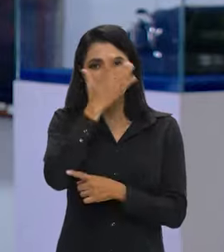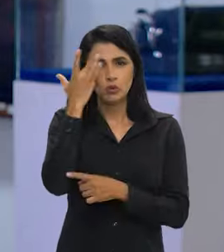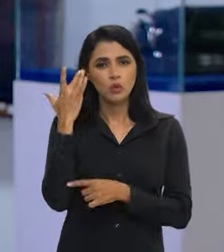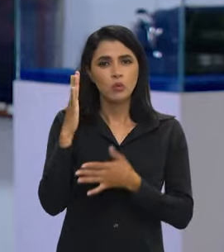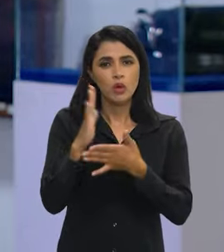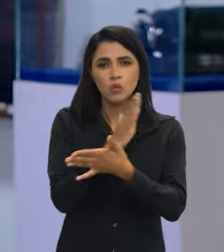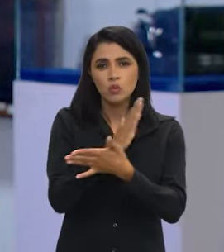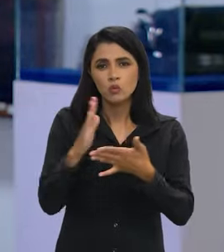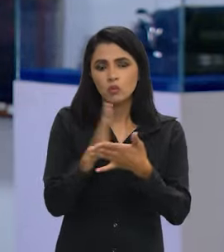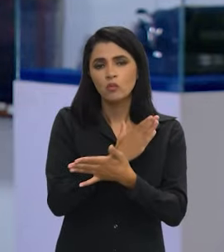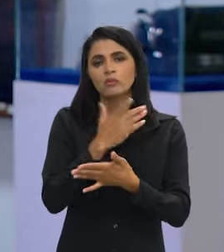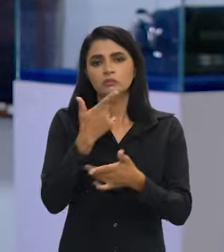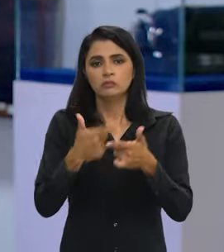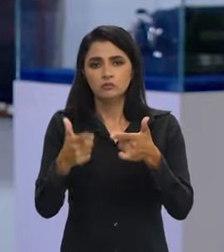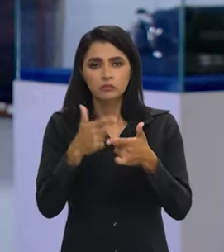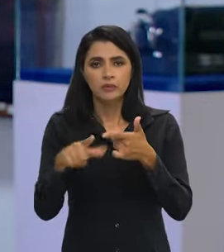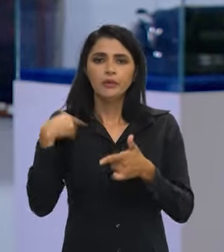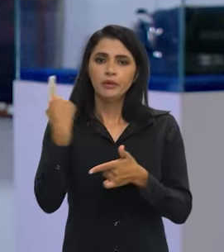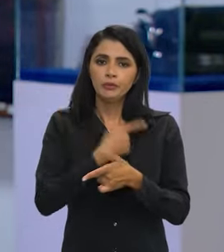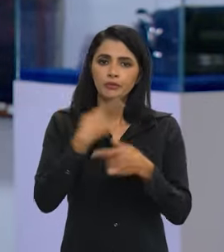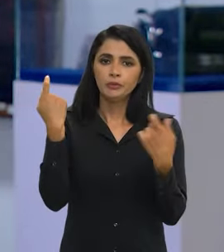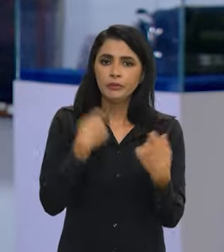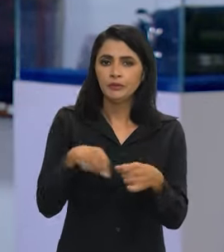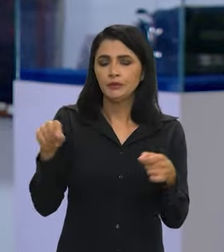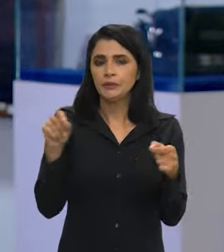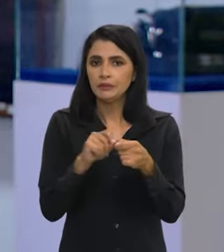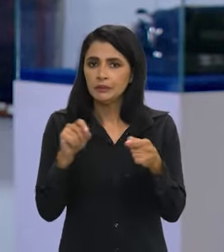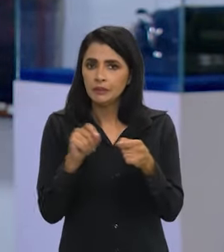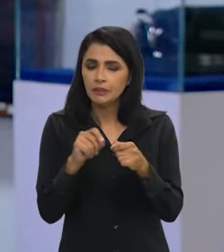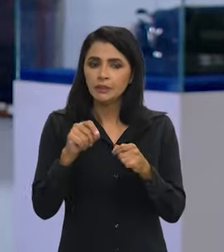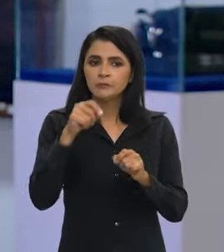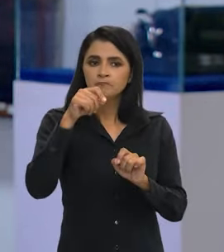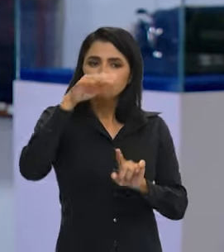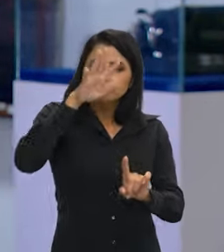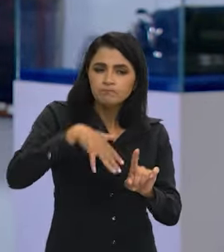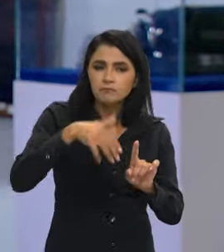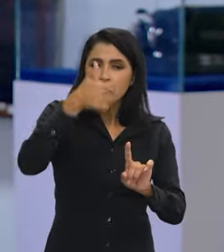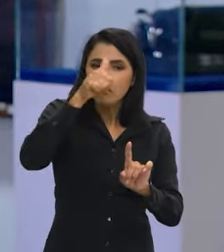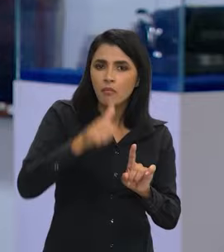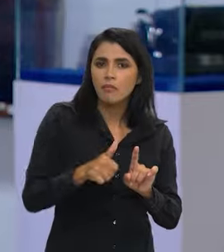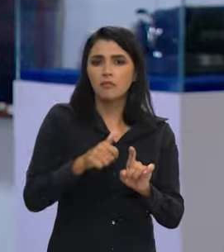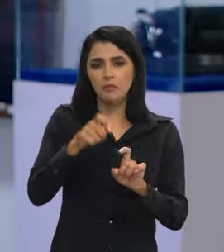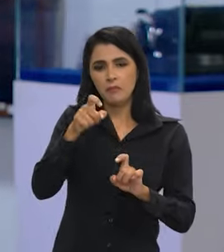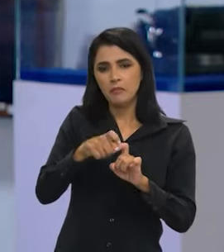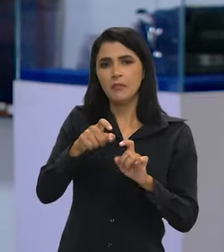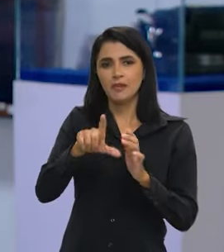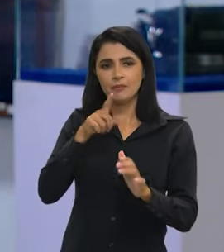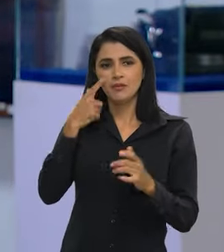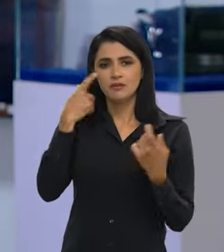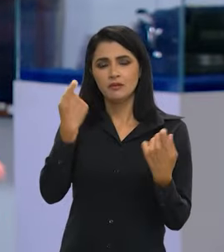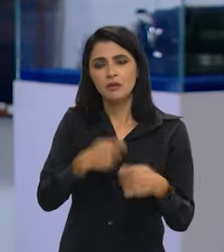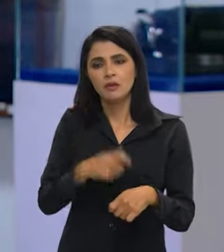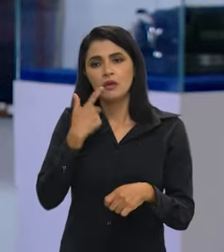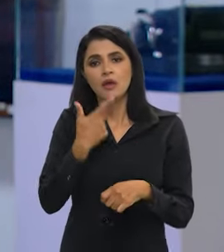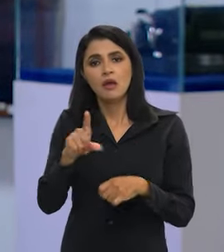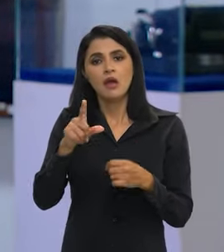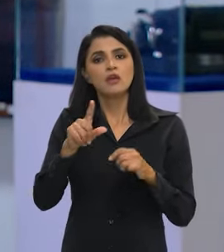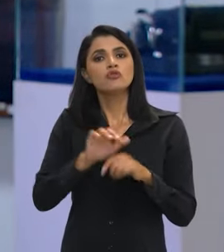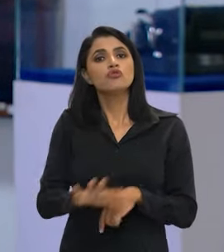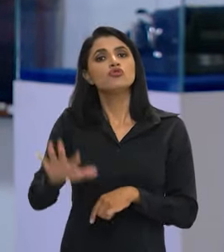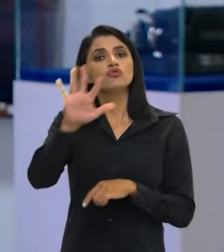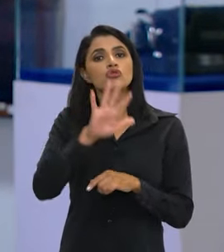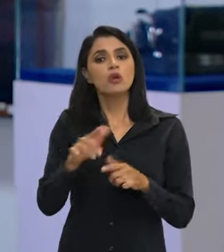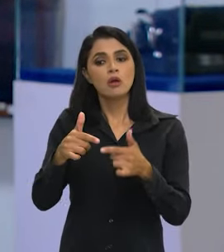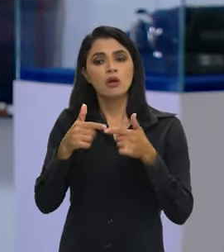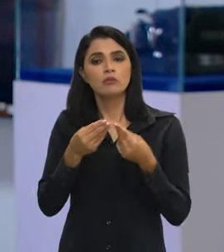das pessoas, algumas dão problema, a gente tem que fazer perícia. Mas, pegando o geral, o atestado tem entregue o